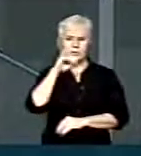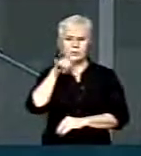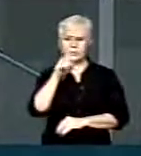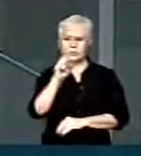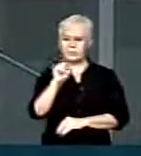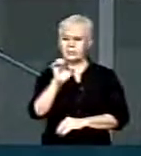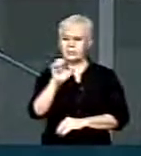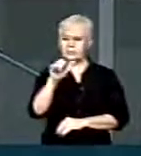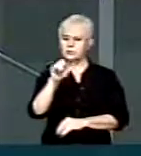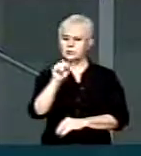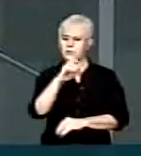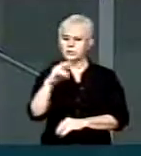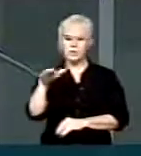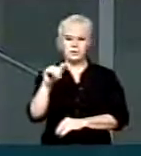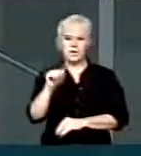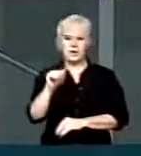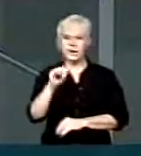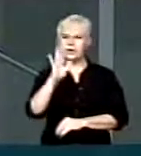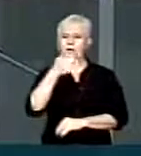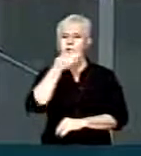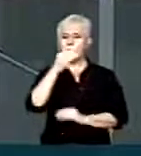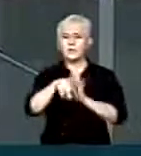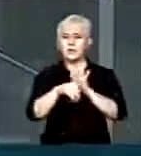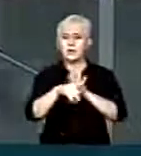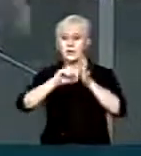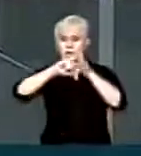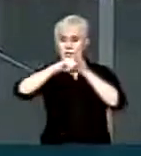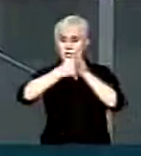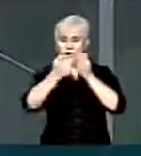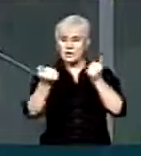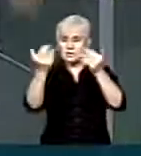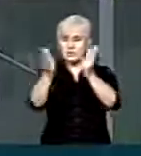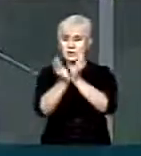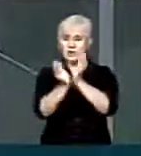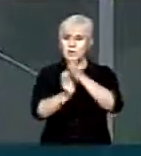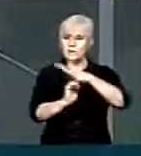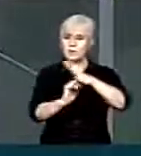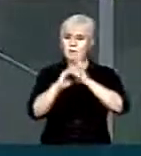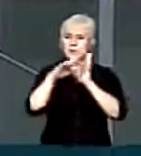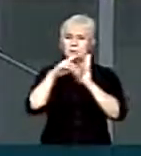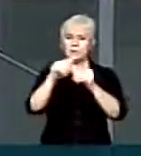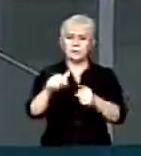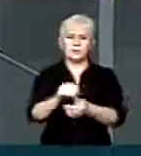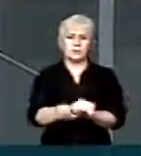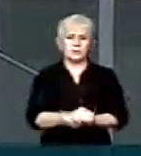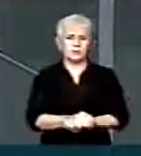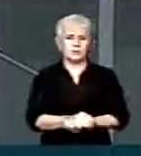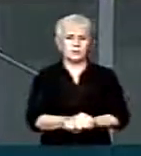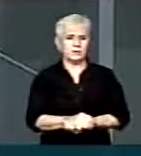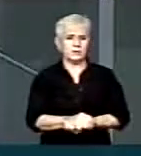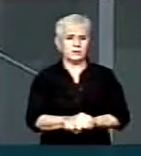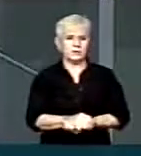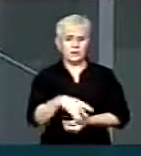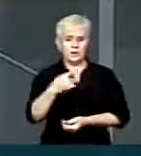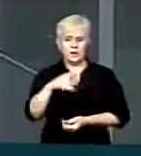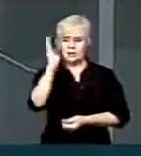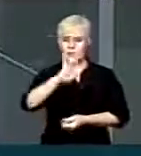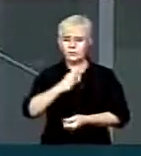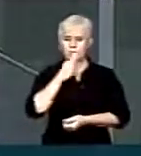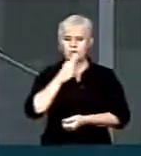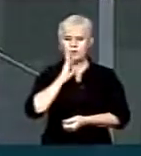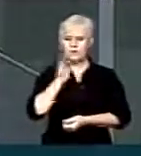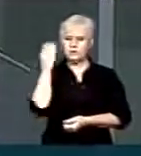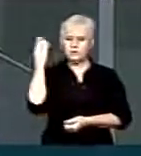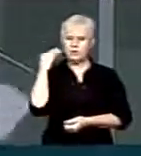fechada e entregue ao capital internacional Chegou a ser chamada no Brasil de Petrobras Então o